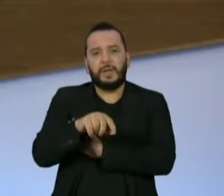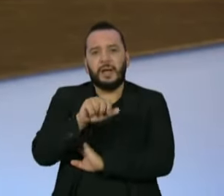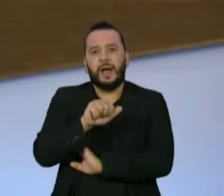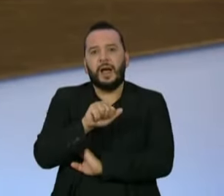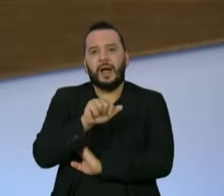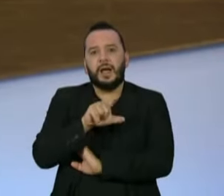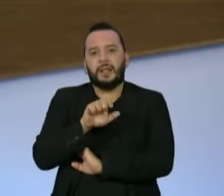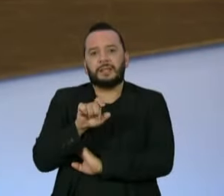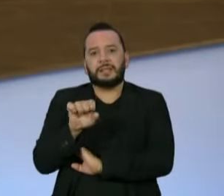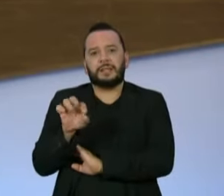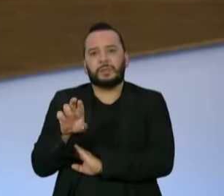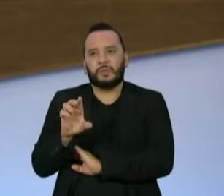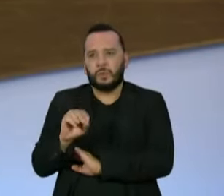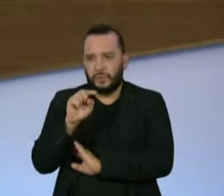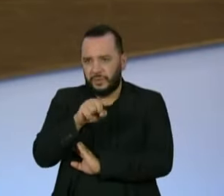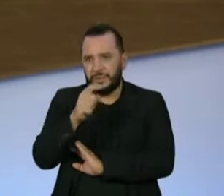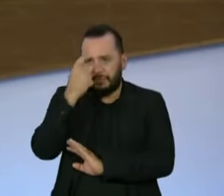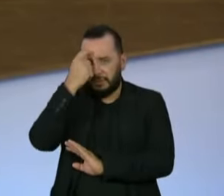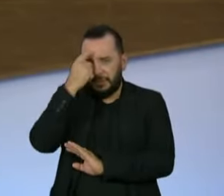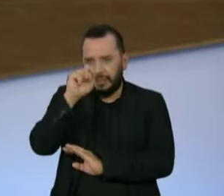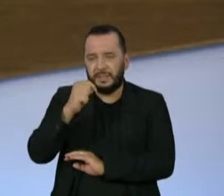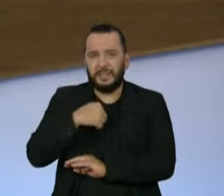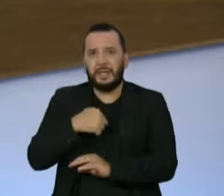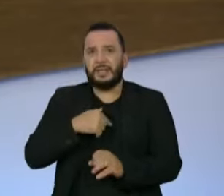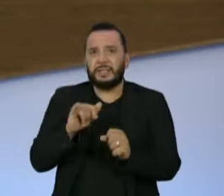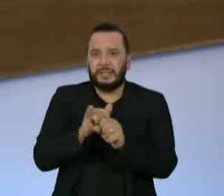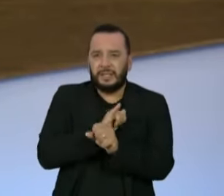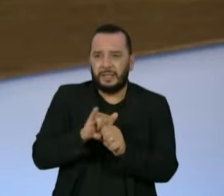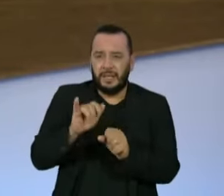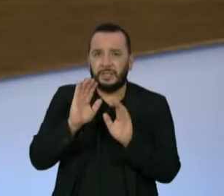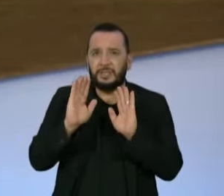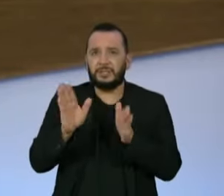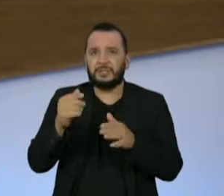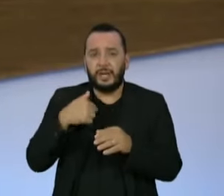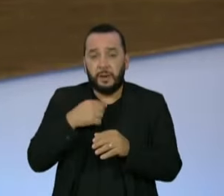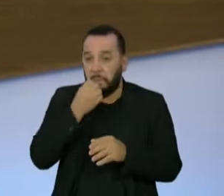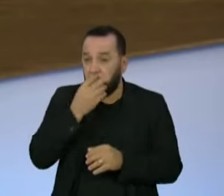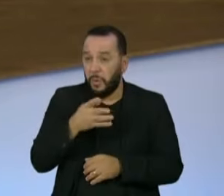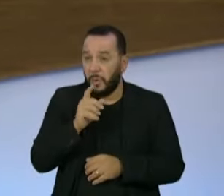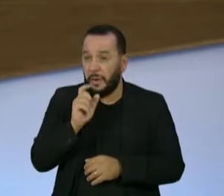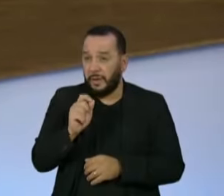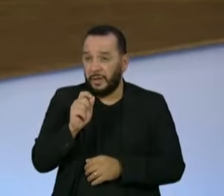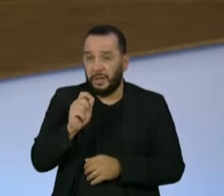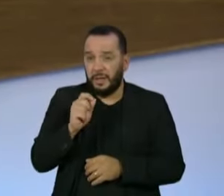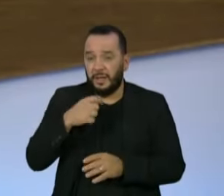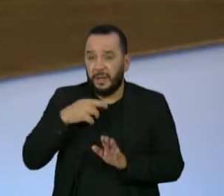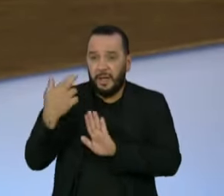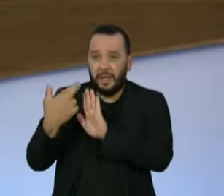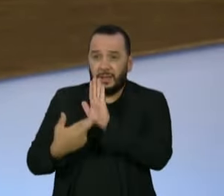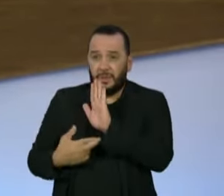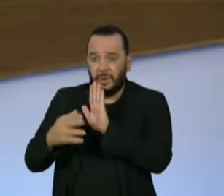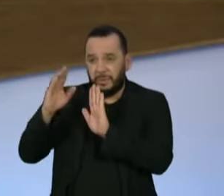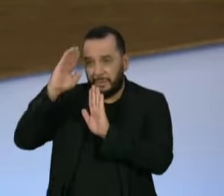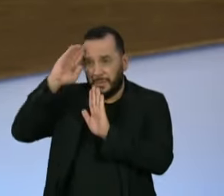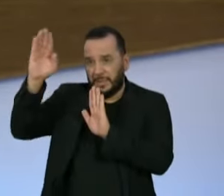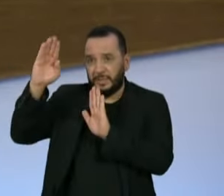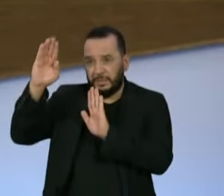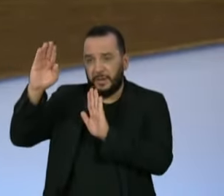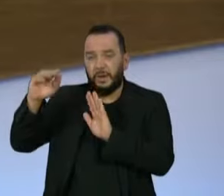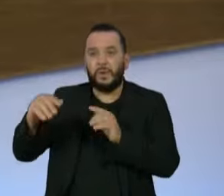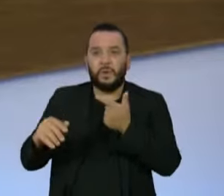O senhor acha que foi uma boa estratégia colocar as divergências em relação a um eventual relatório principal em um relatório